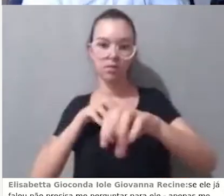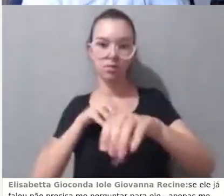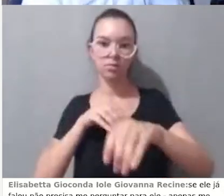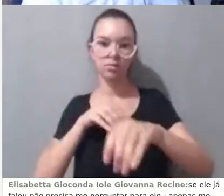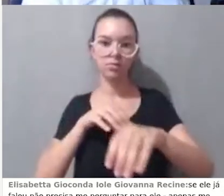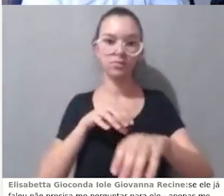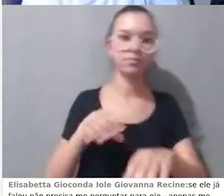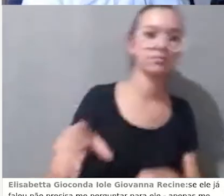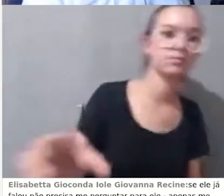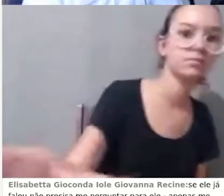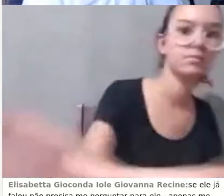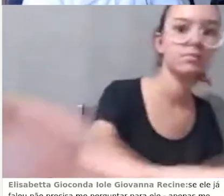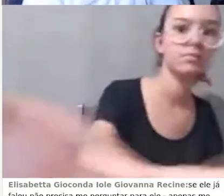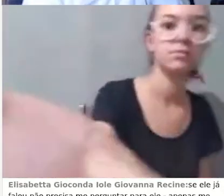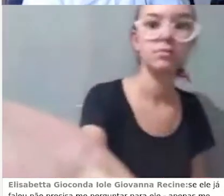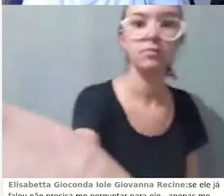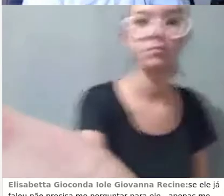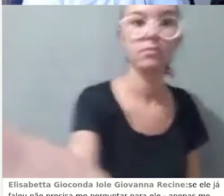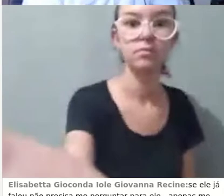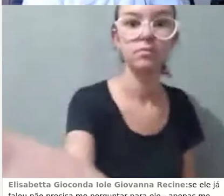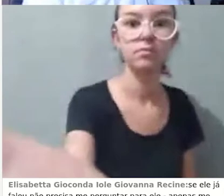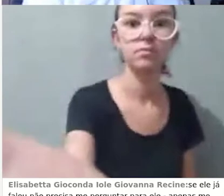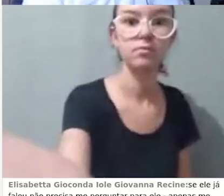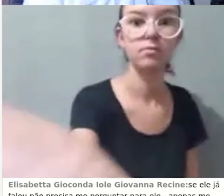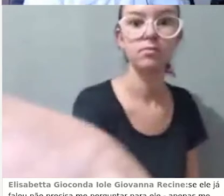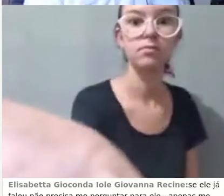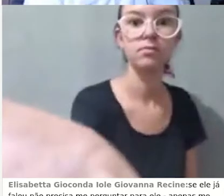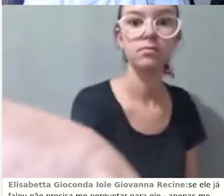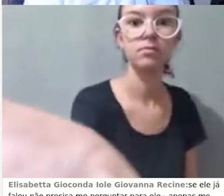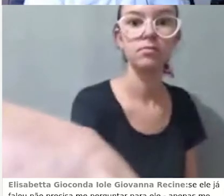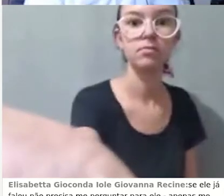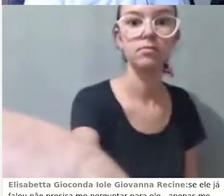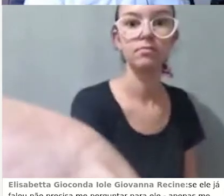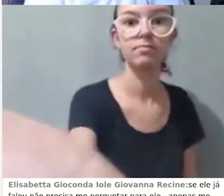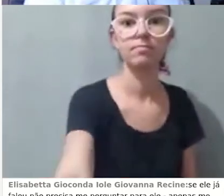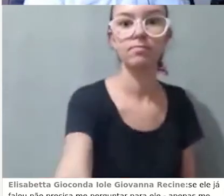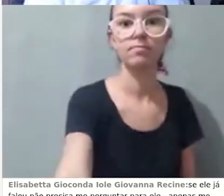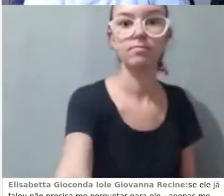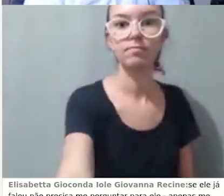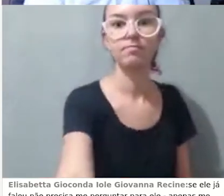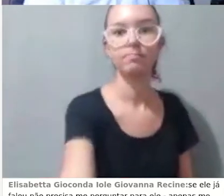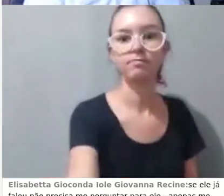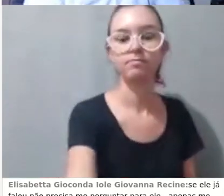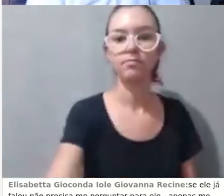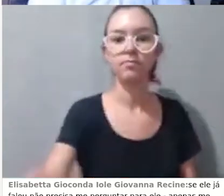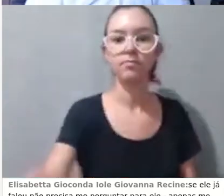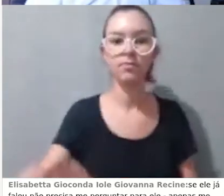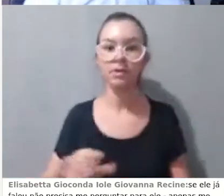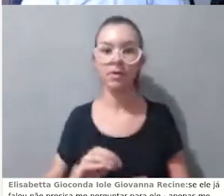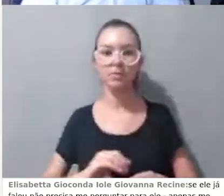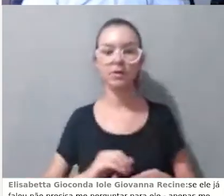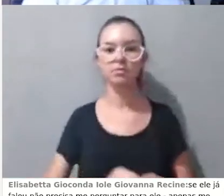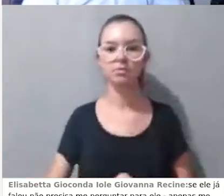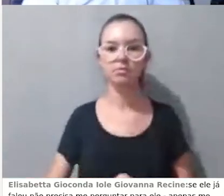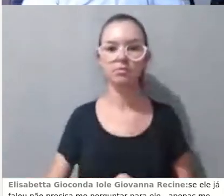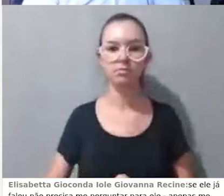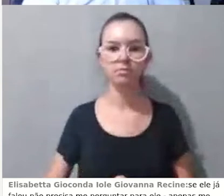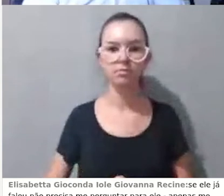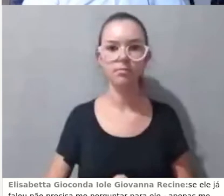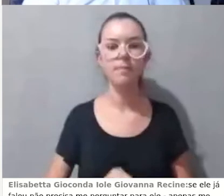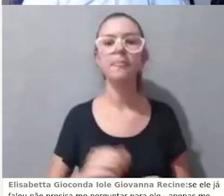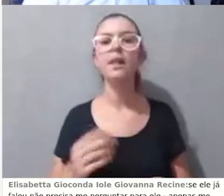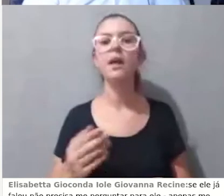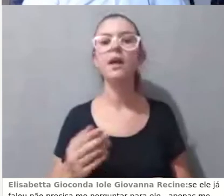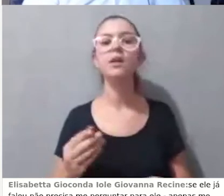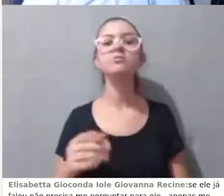Tiago, os triângulos, qual é o significado que gerados pelo sistema? Nesse